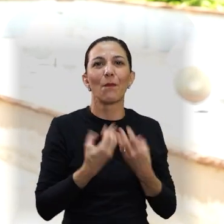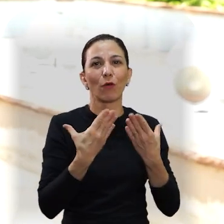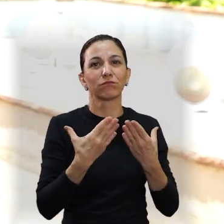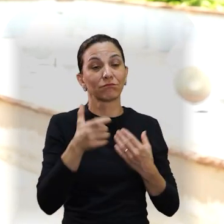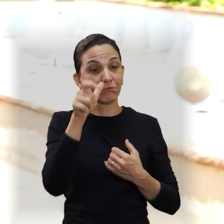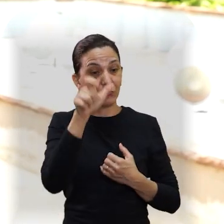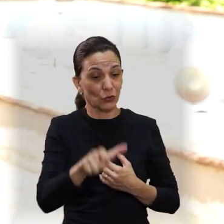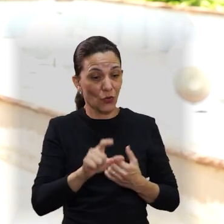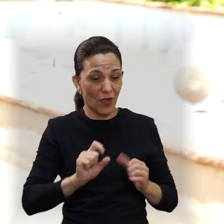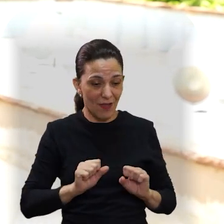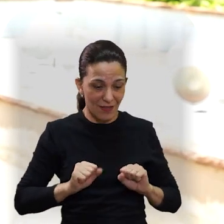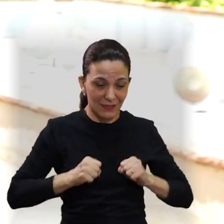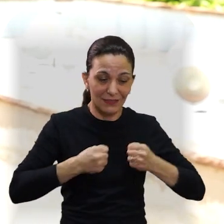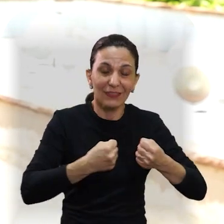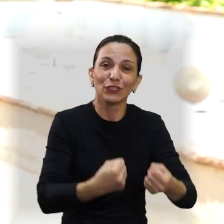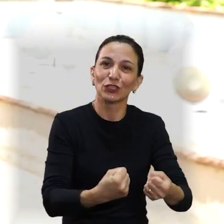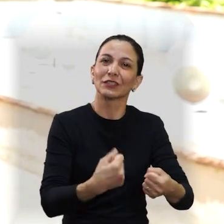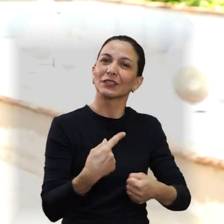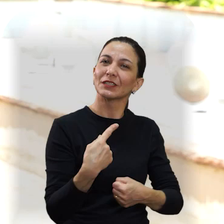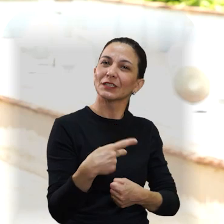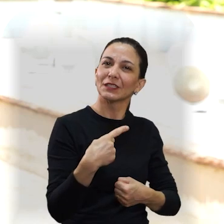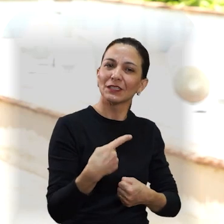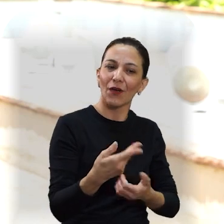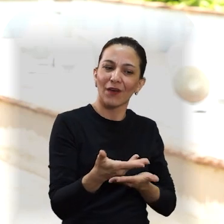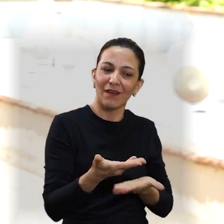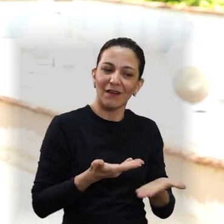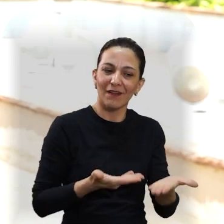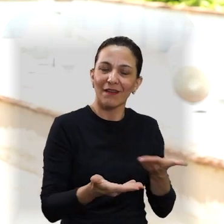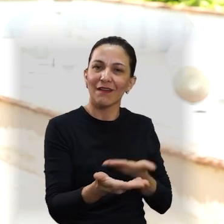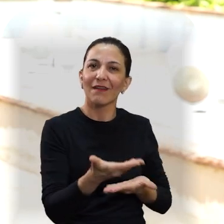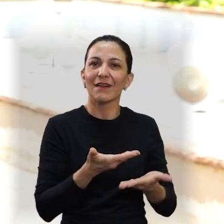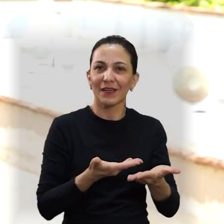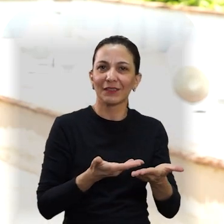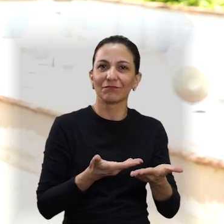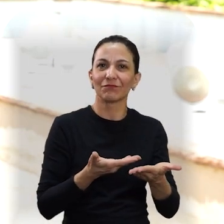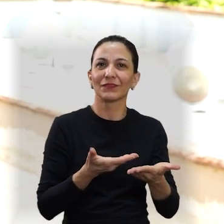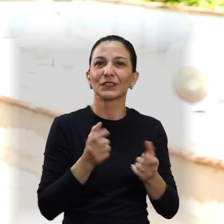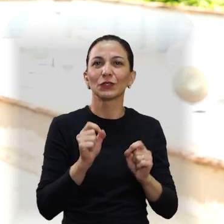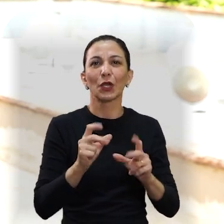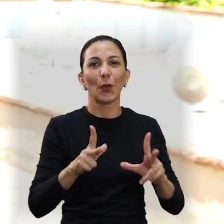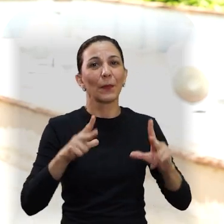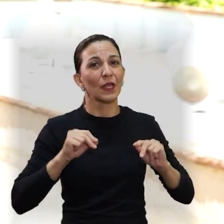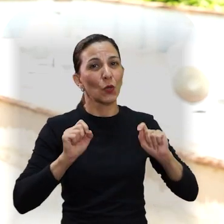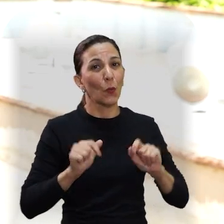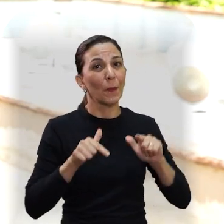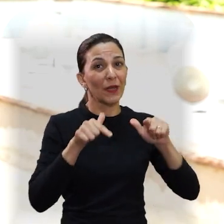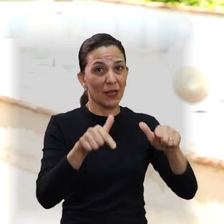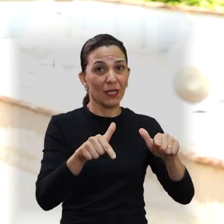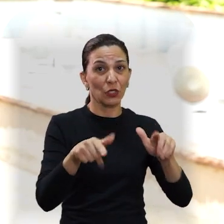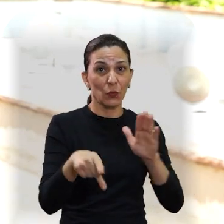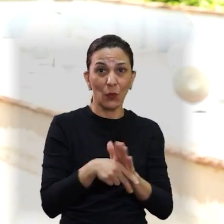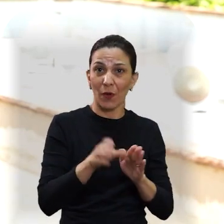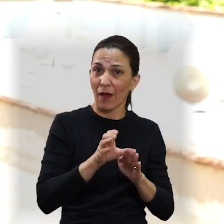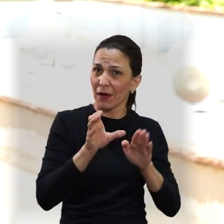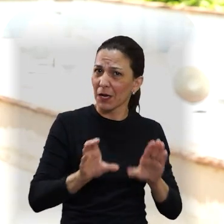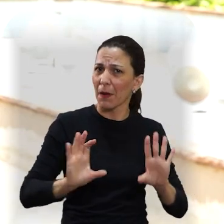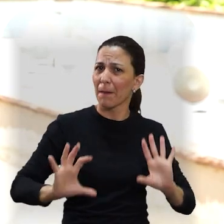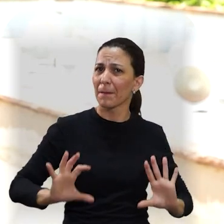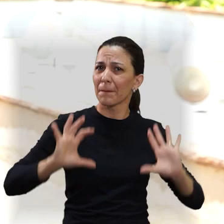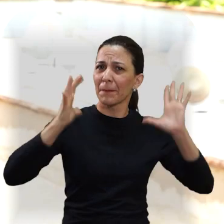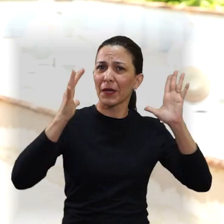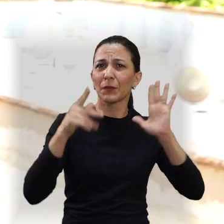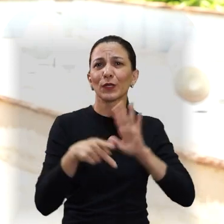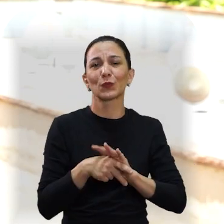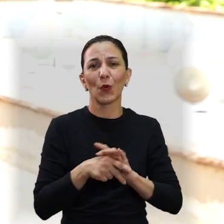na minha opinião, é uma pessoa assim, que ela se dedica, ela se envolve com as pessoas, né? E é um merecido homenagem para ela, que a